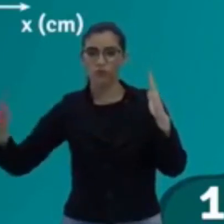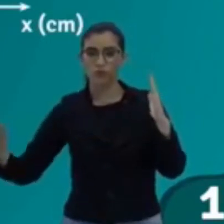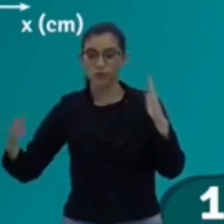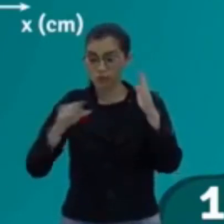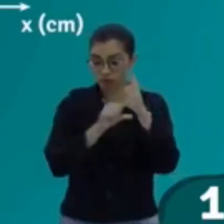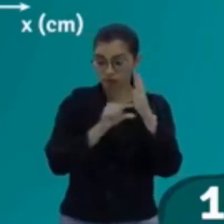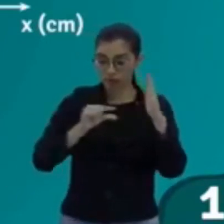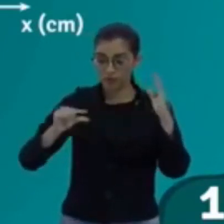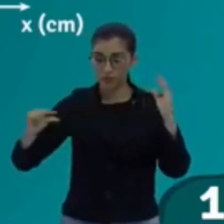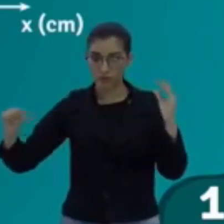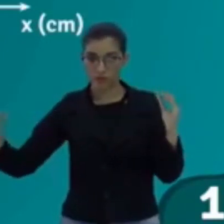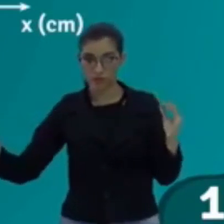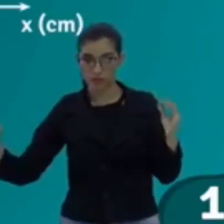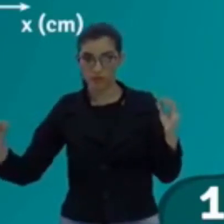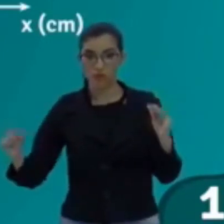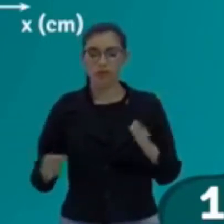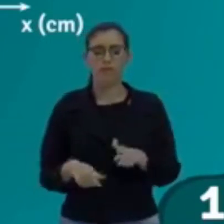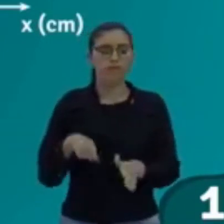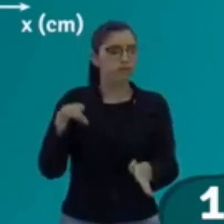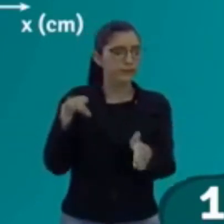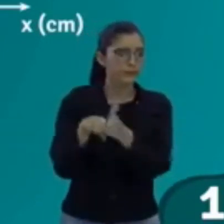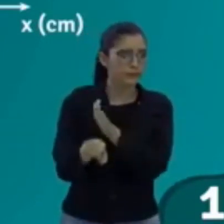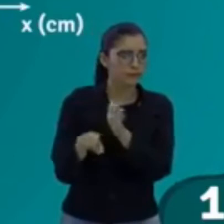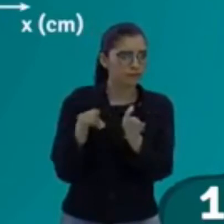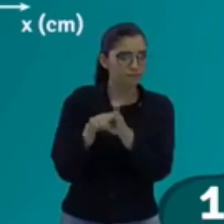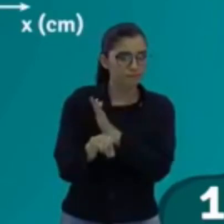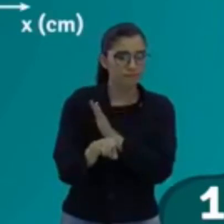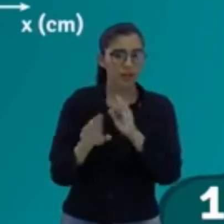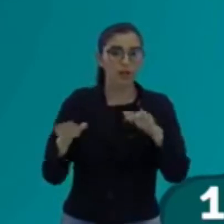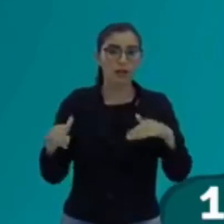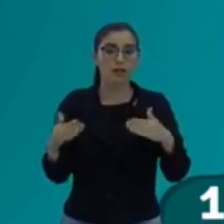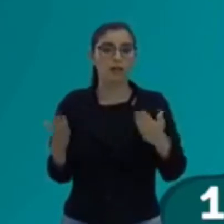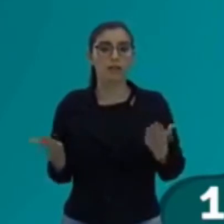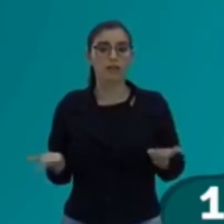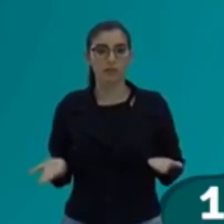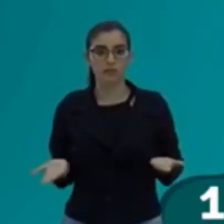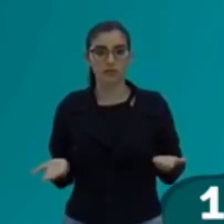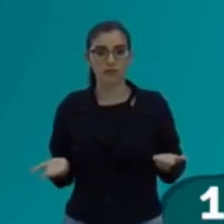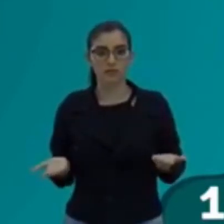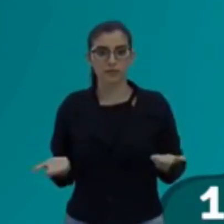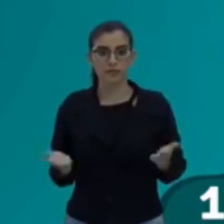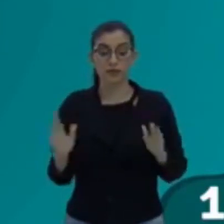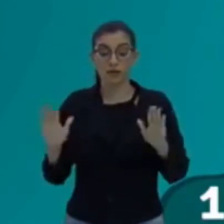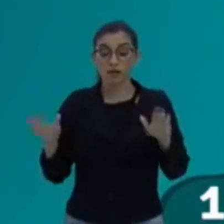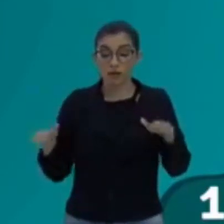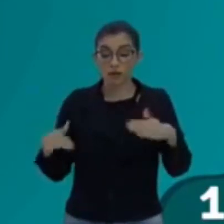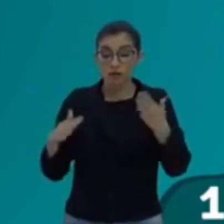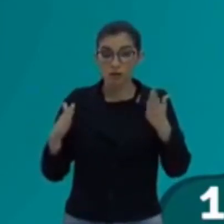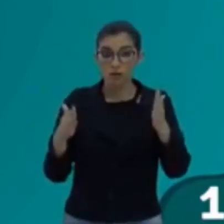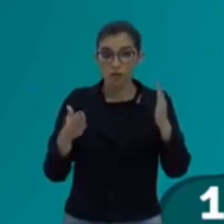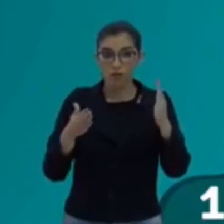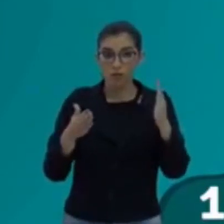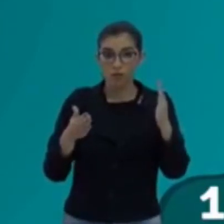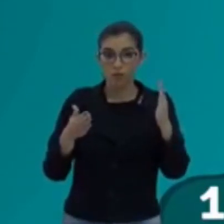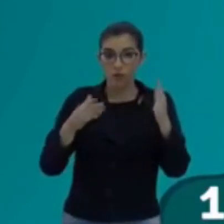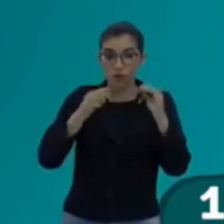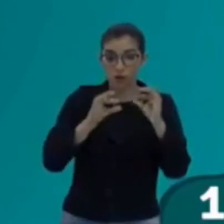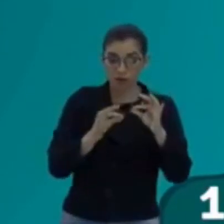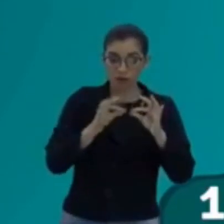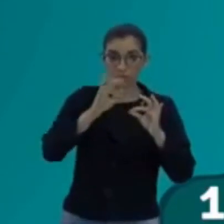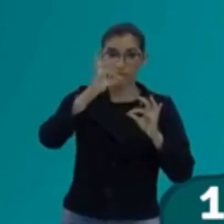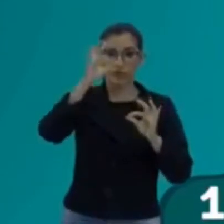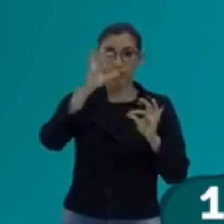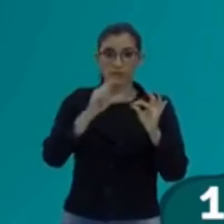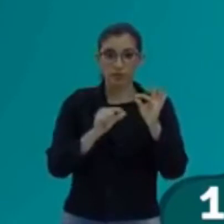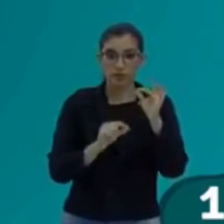eu vou fazer algumas perguntinhas pra ti. Quais são as perguntinhas? Qual é a amplitude? Qual é o comprimento de onda?